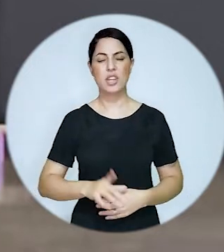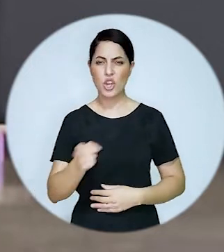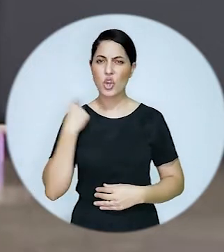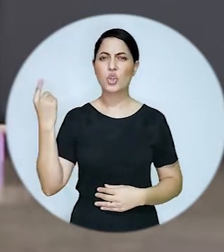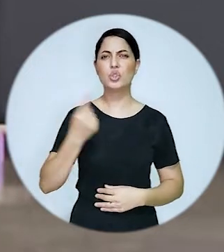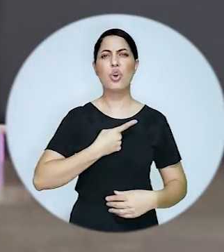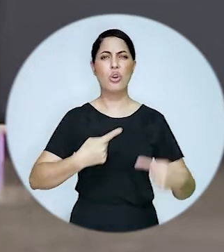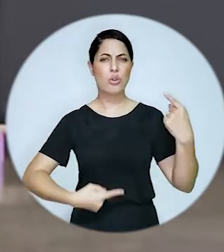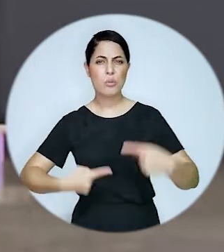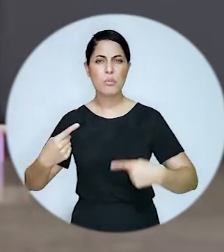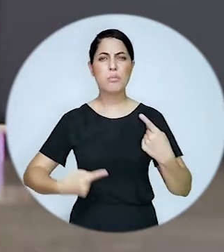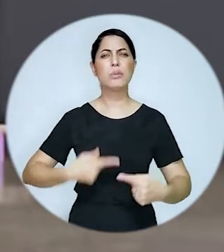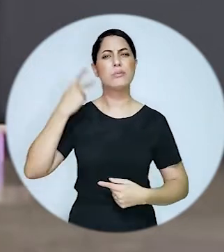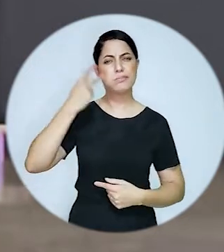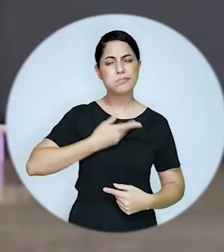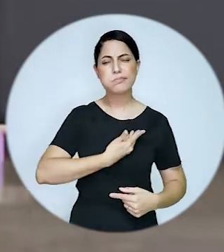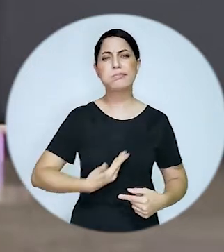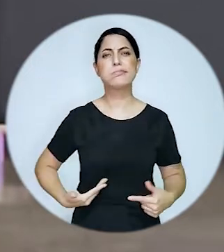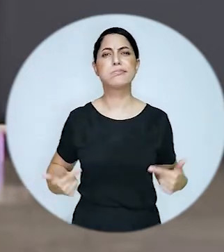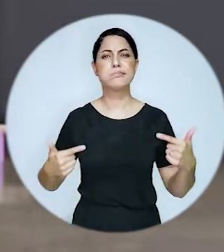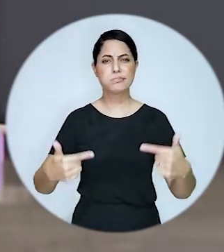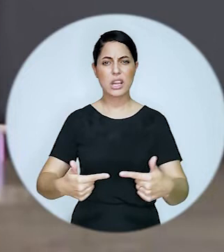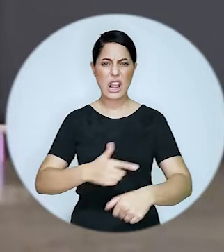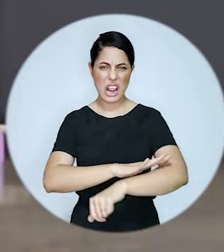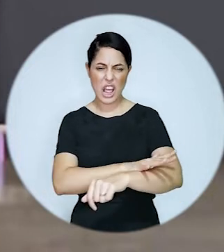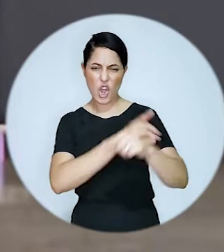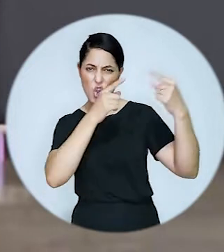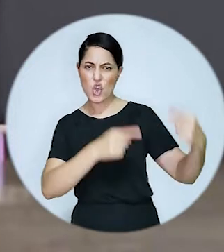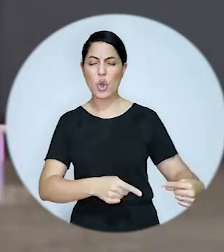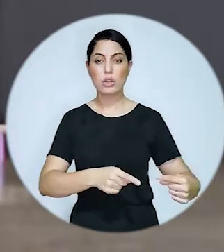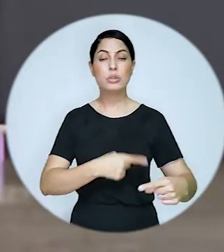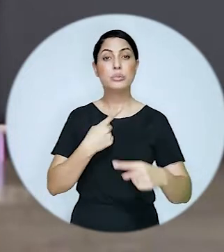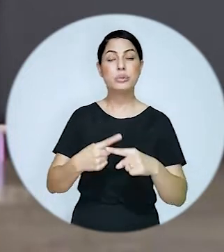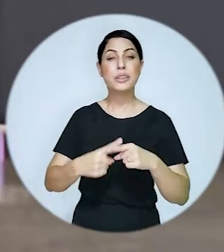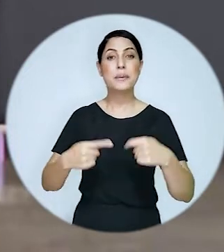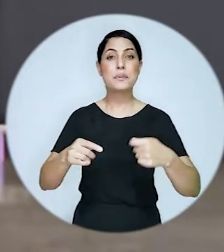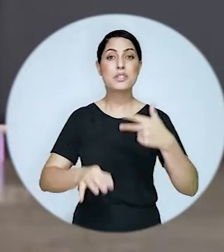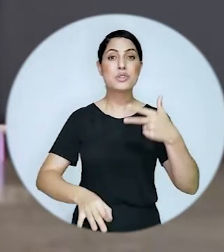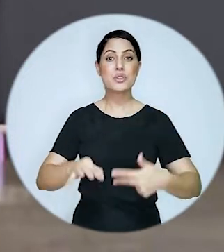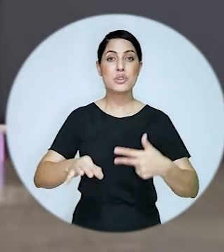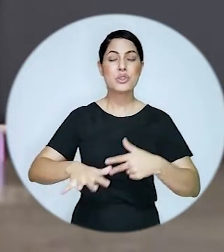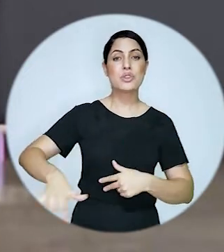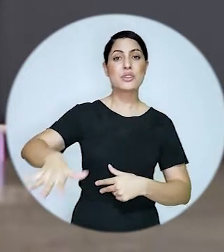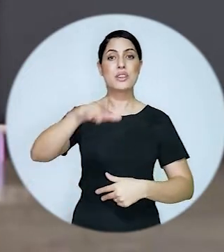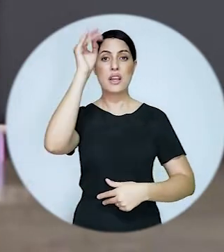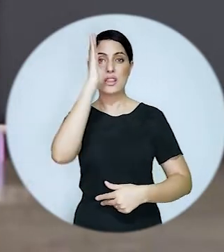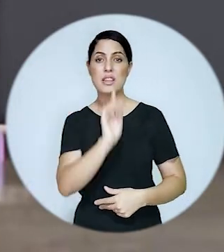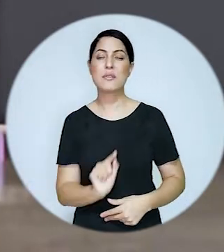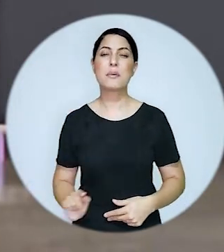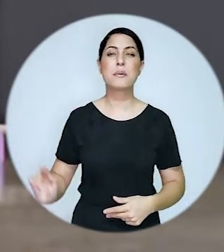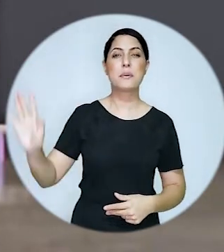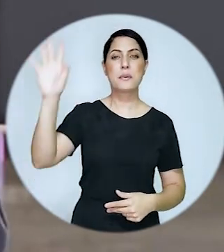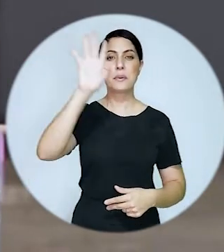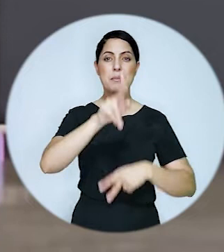sim, na construção de uma política pública antirracista, no âmbito do poder judiciário